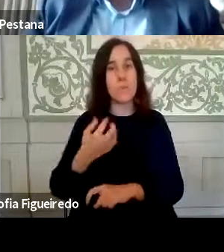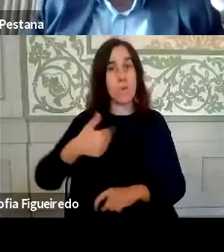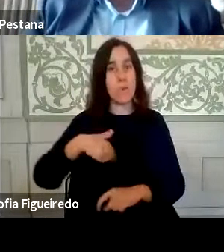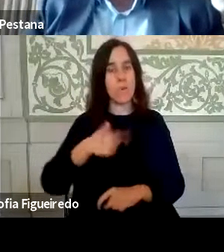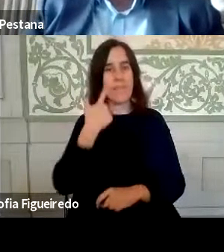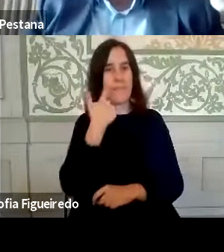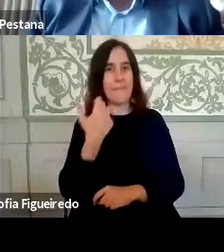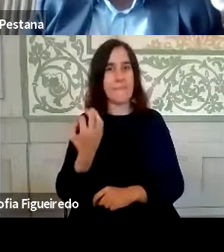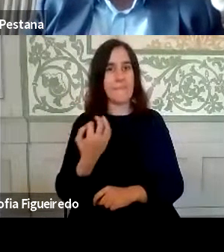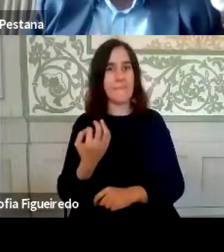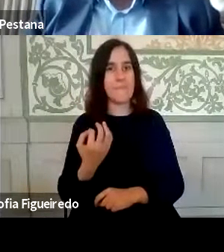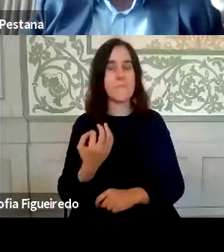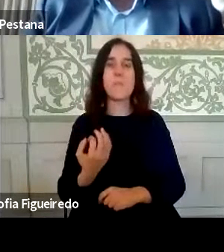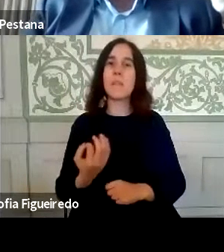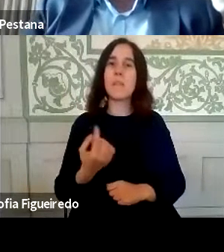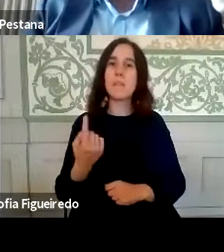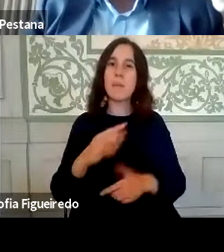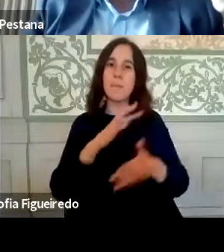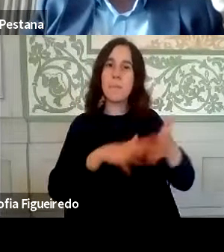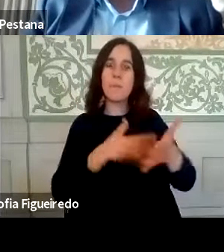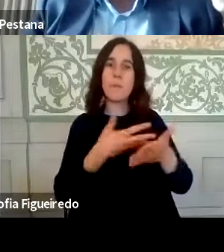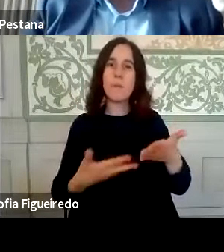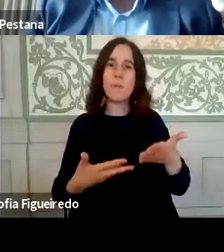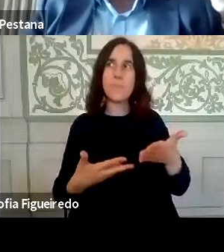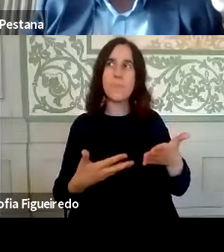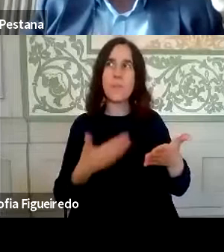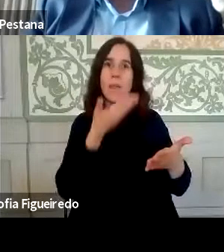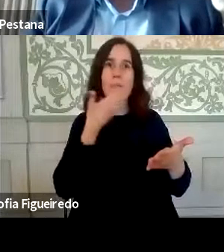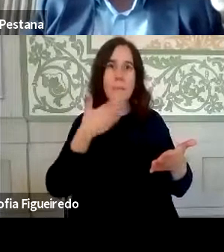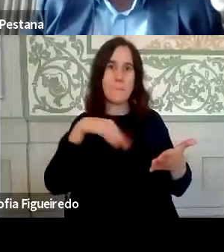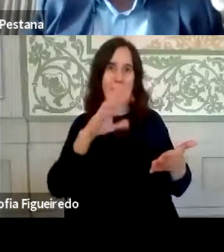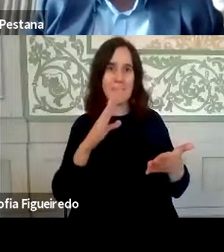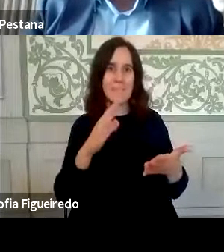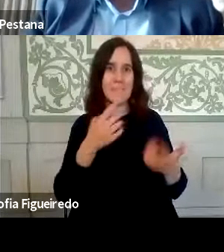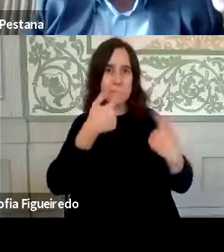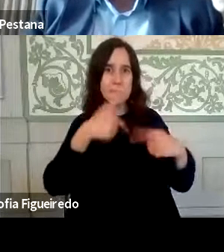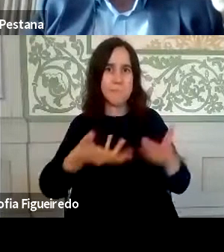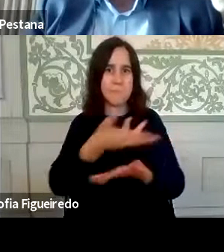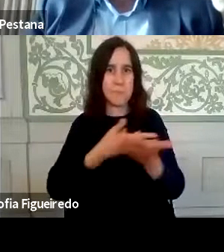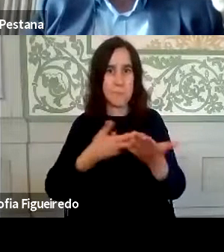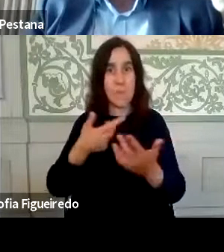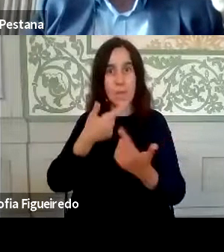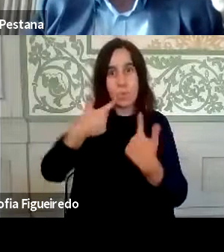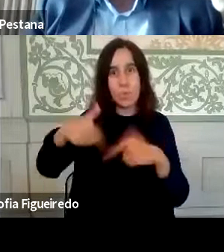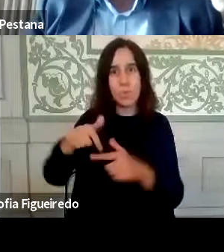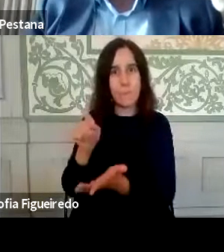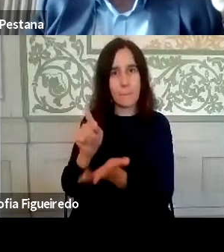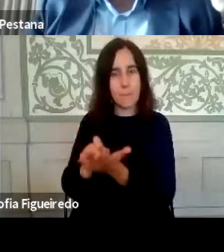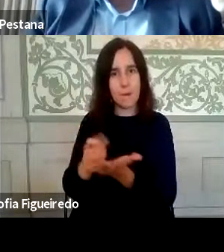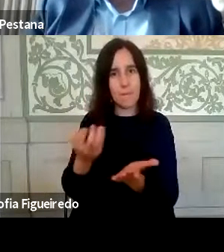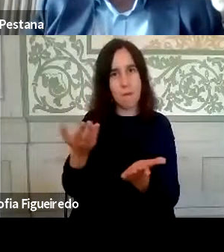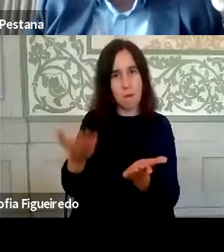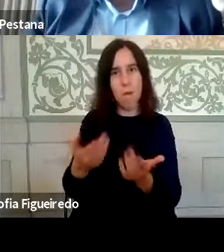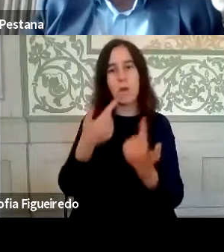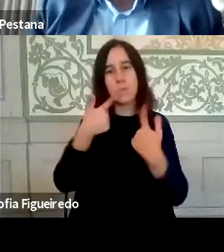acaba por haver um planeamento bastante mais eficaz das próprias reuniões. As reuniões são marcadas, as reuniões